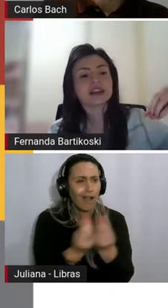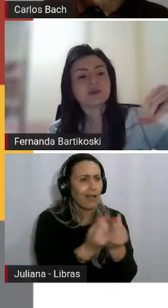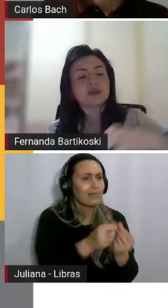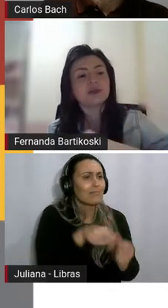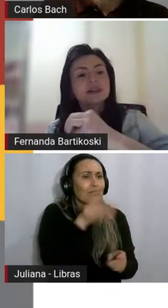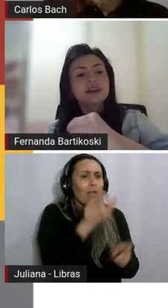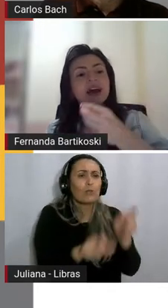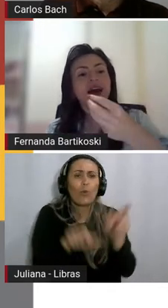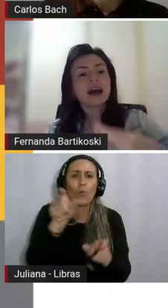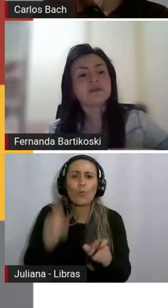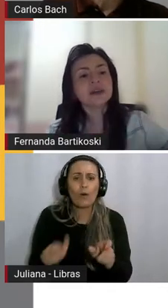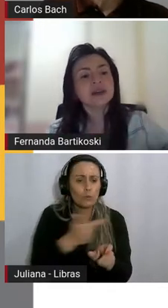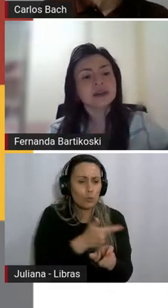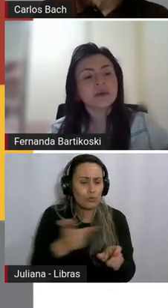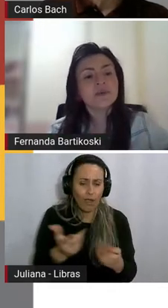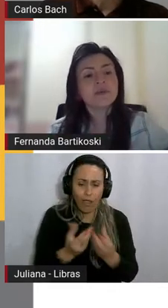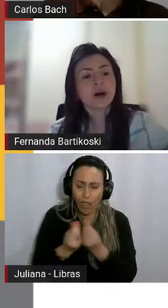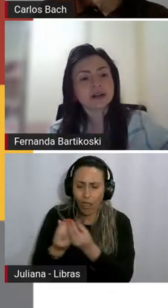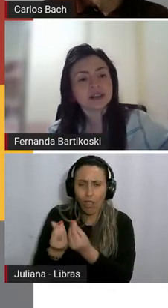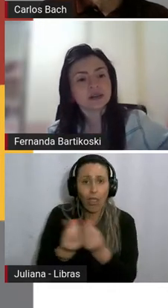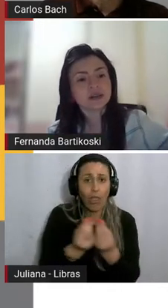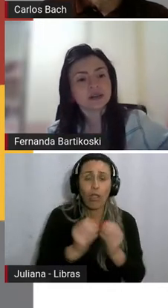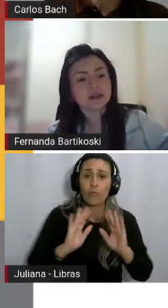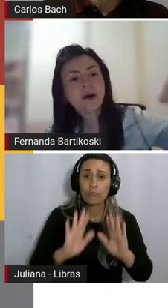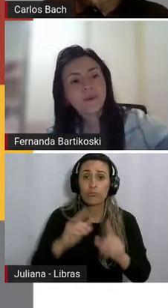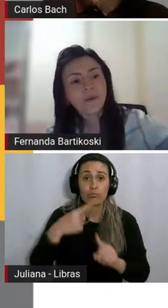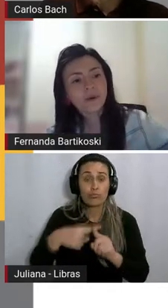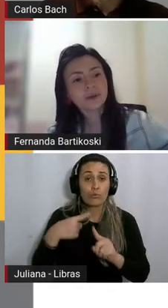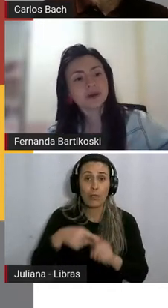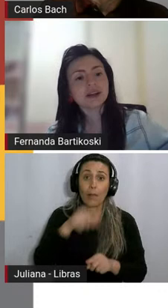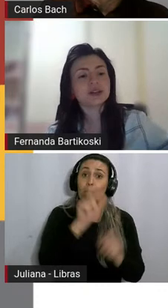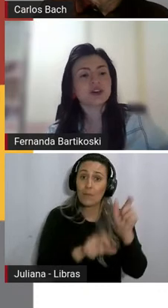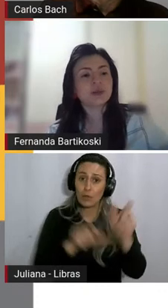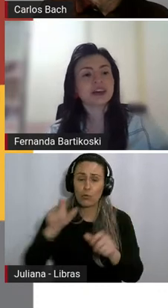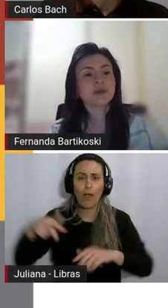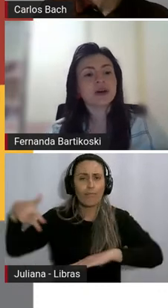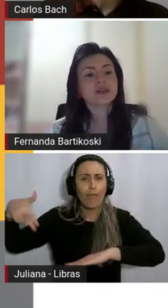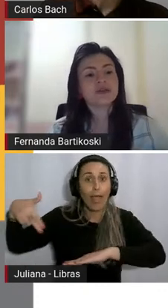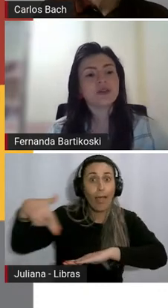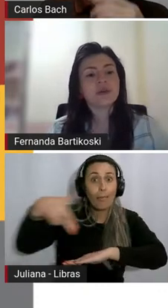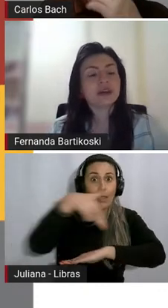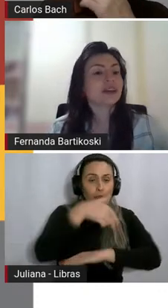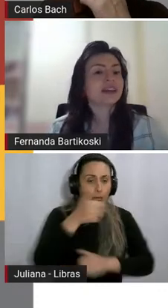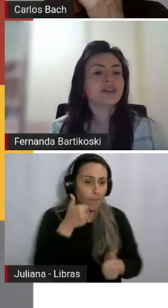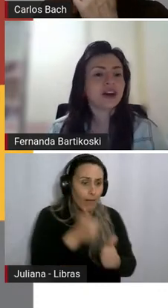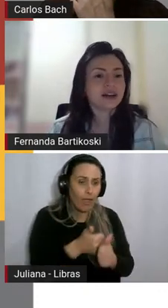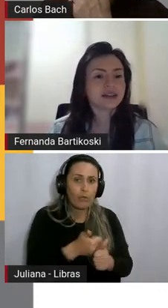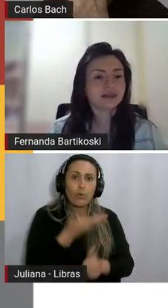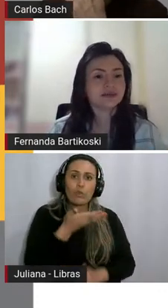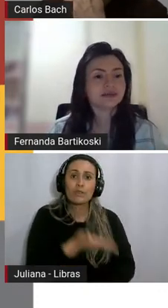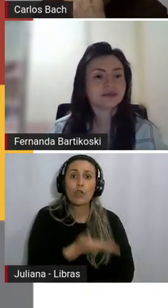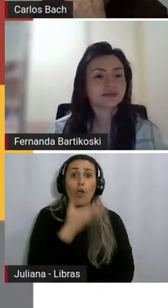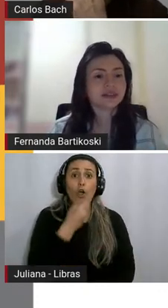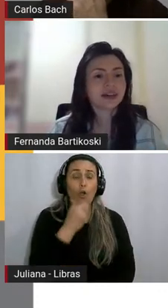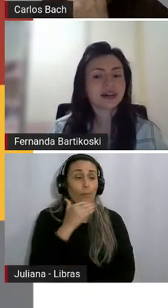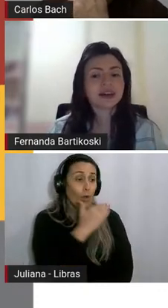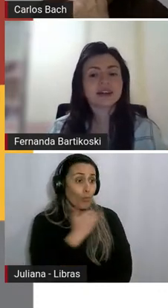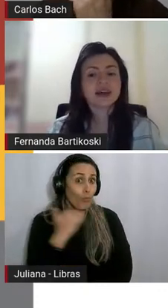porque as pessoas caminham próximo ao corpo desse homem que morreu de fome e nada fazem.